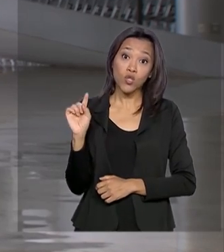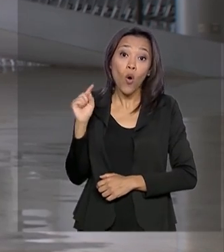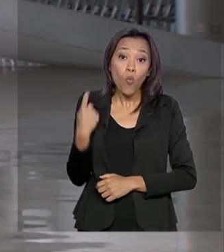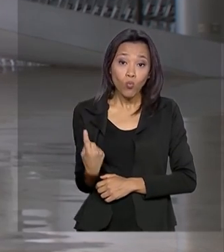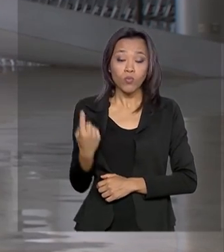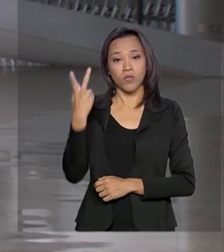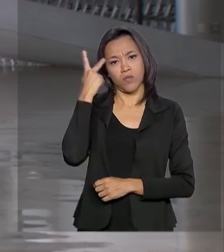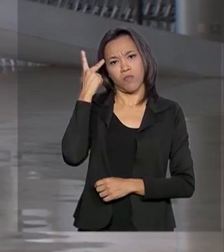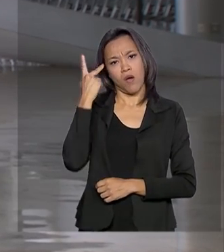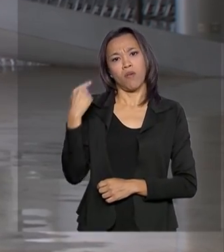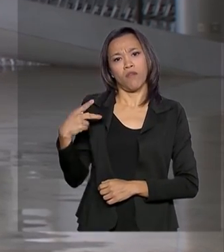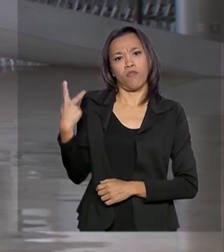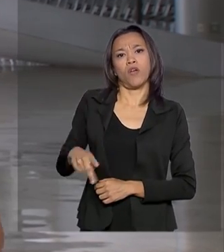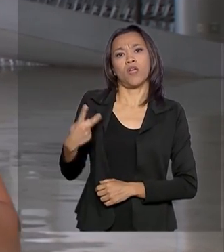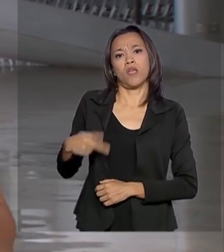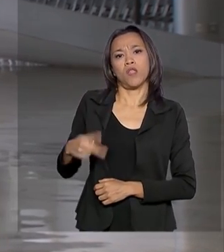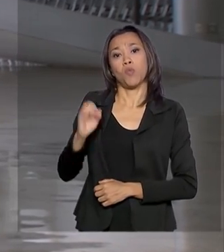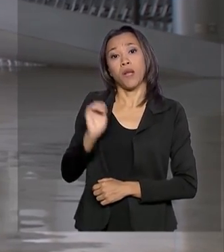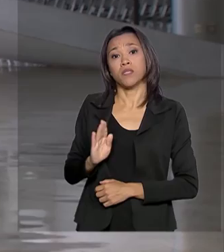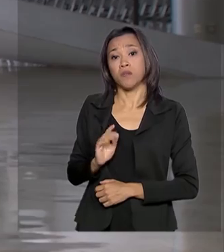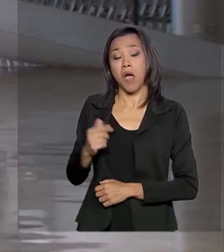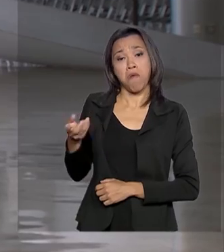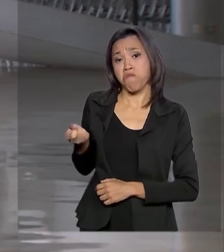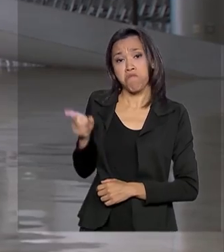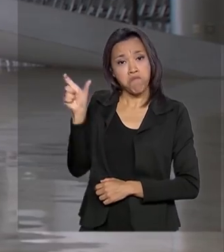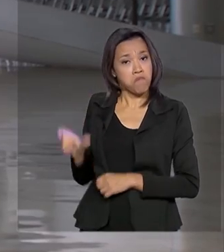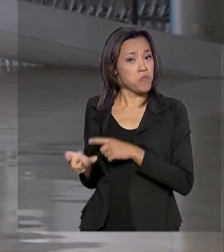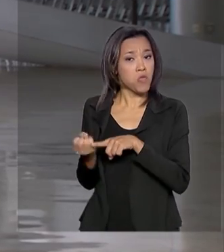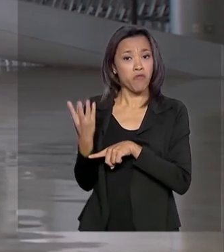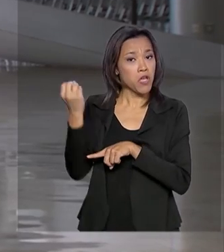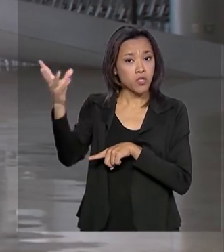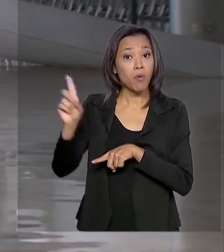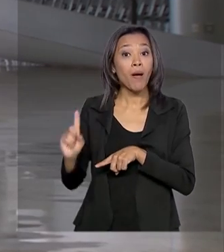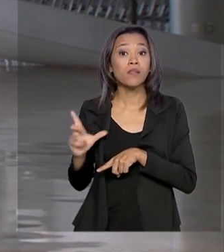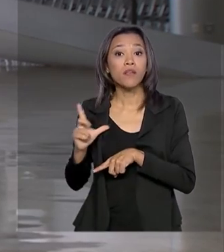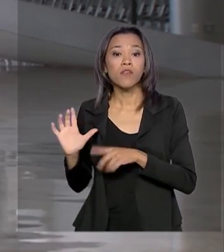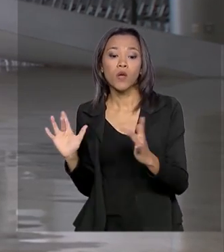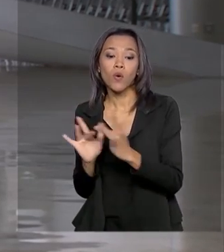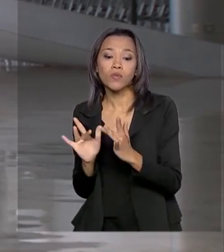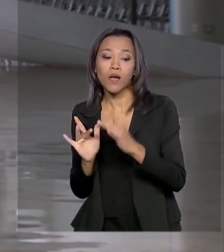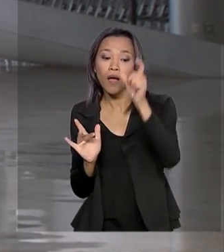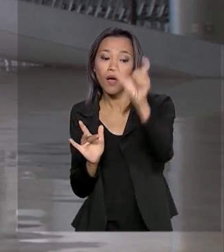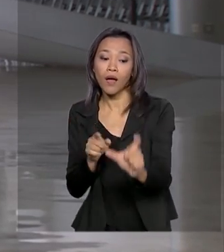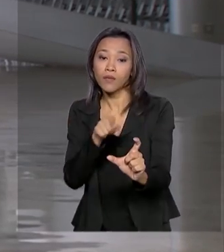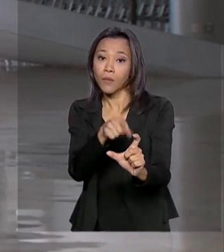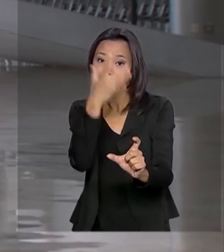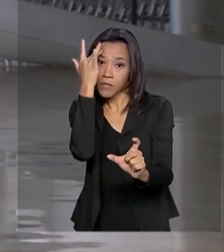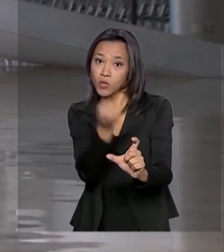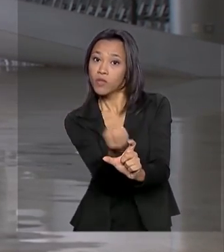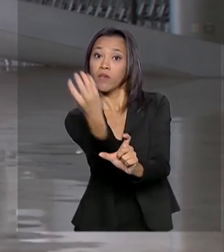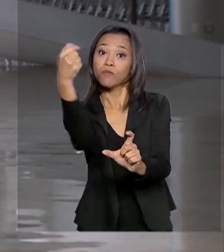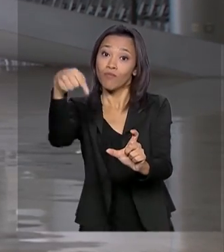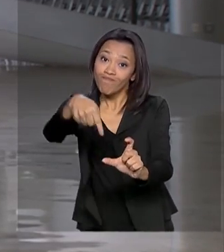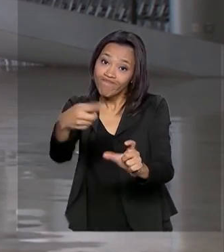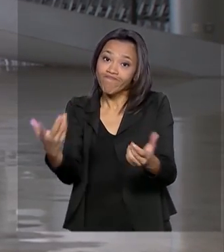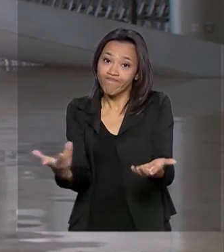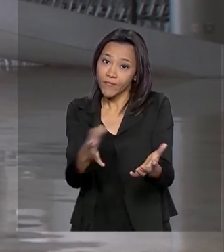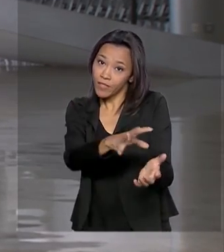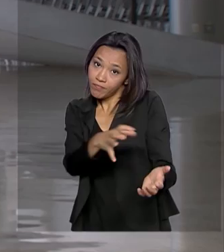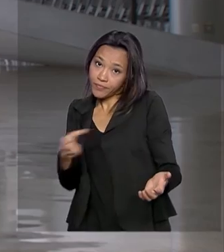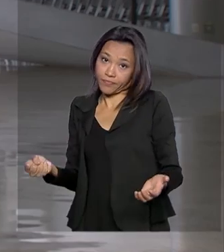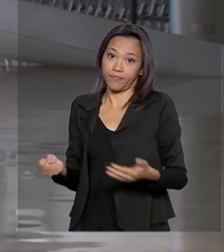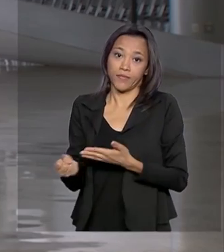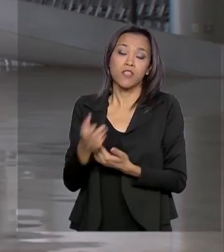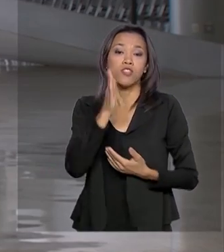Paulo, que se deu por transmissão local. Que é quando a pessoa não viaja para fora, mas teve contato ali com um paciente contaminado. Então, nós já temos